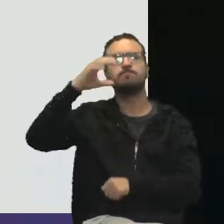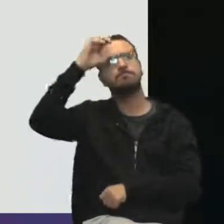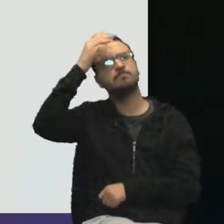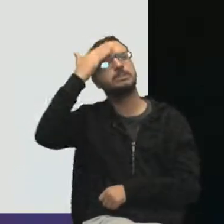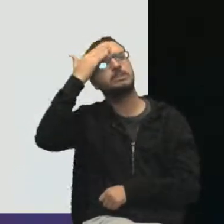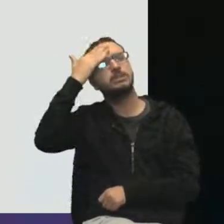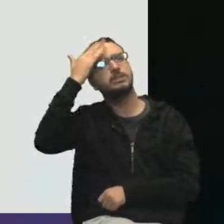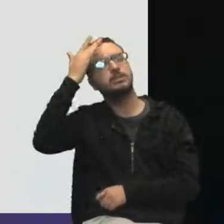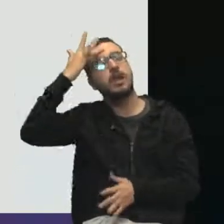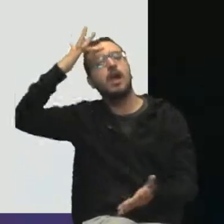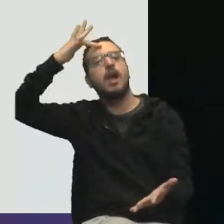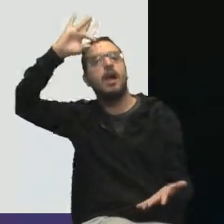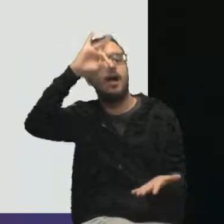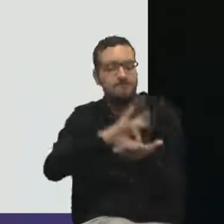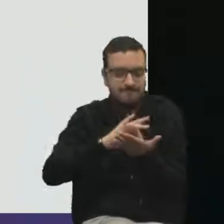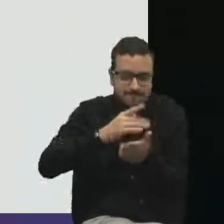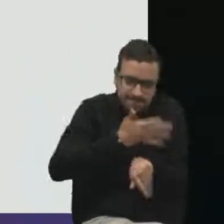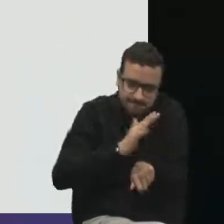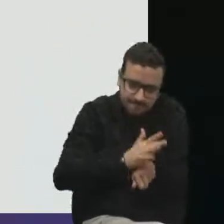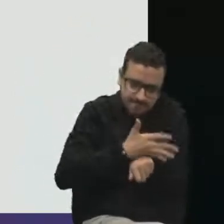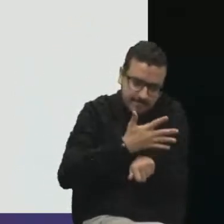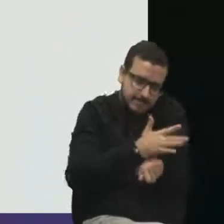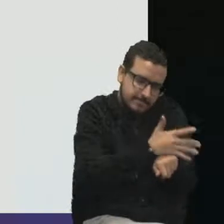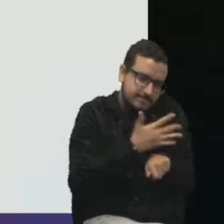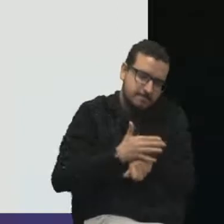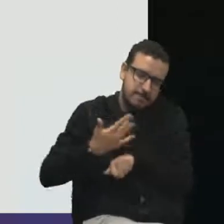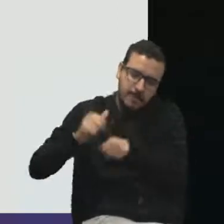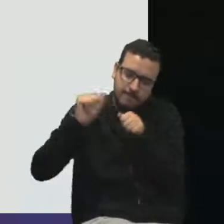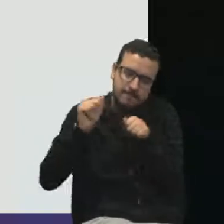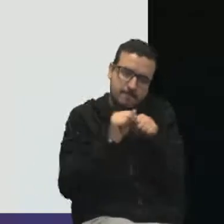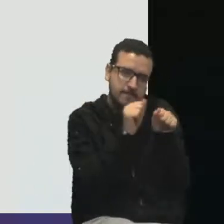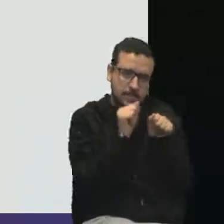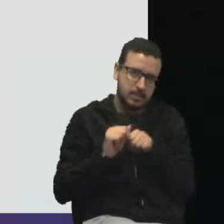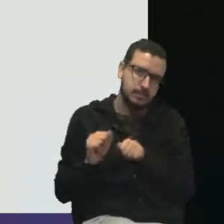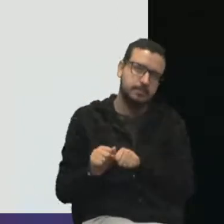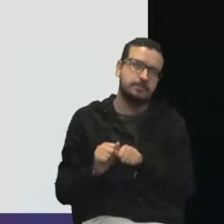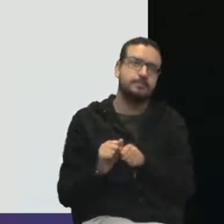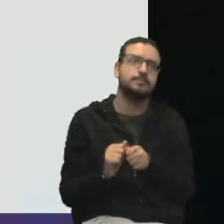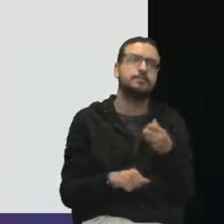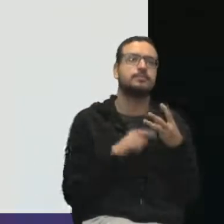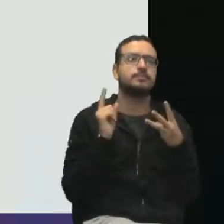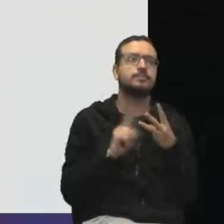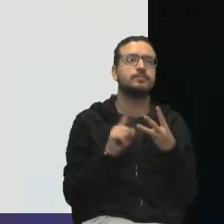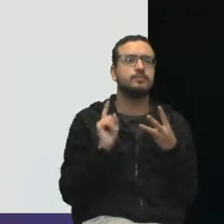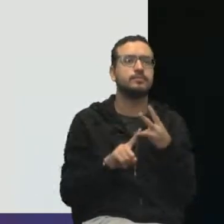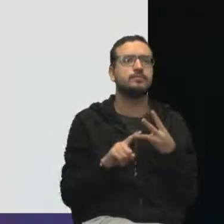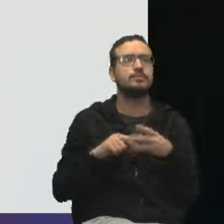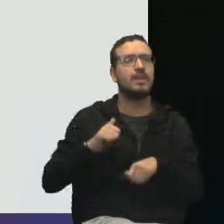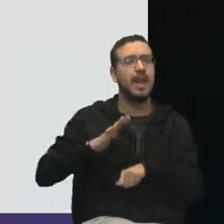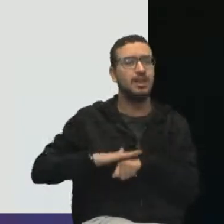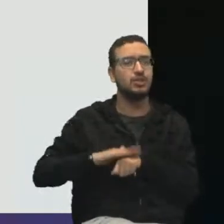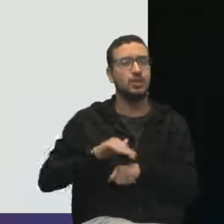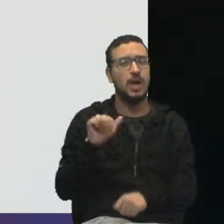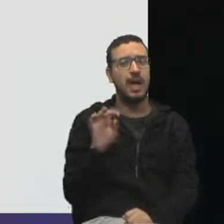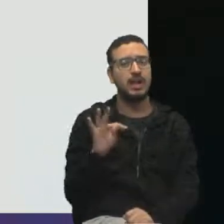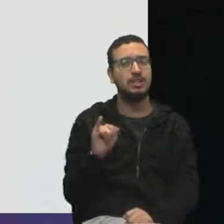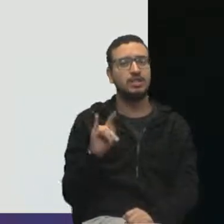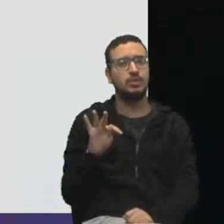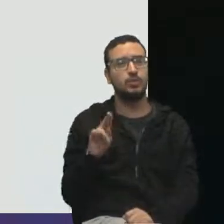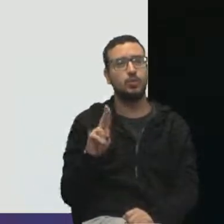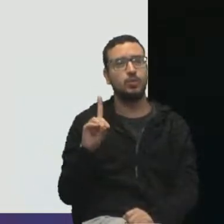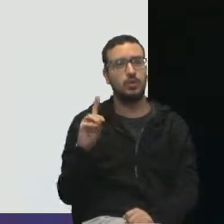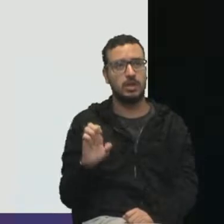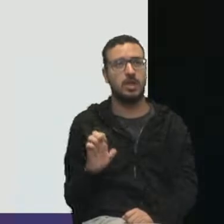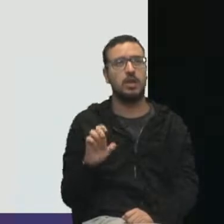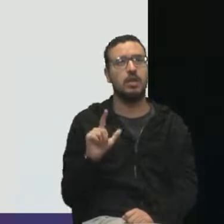algo a partir do seu conhecimento, do seu know-how. É o saber fazer. E a atitude, né, é